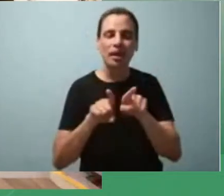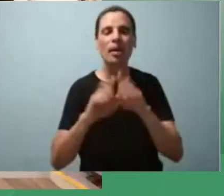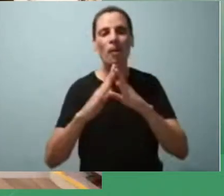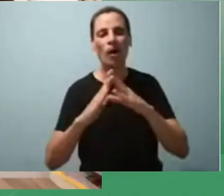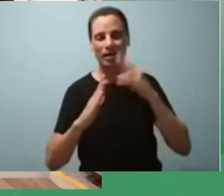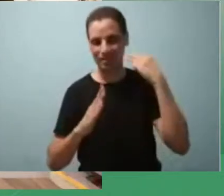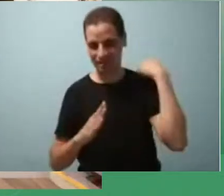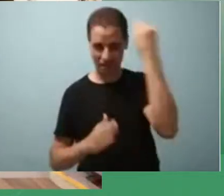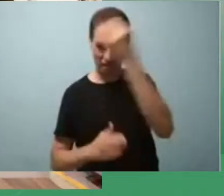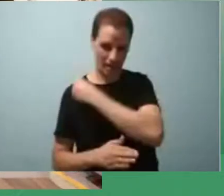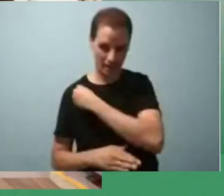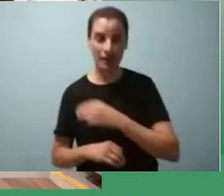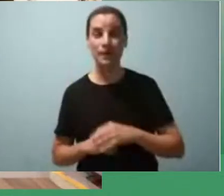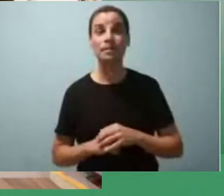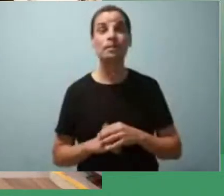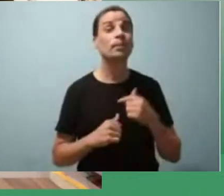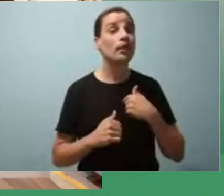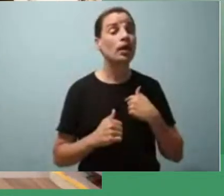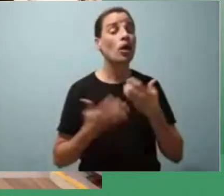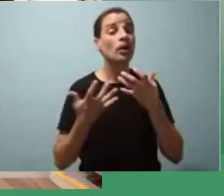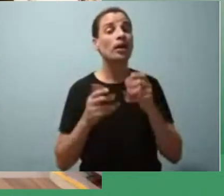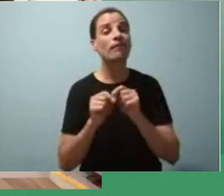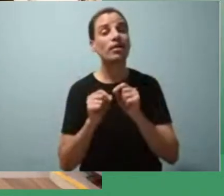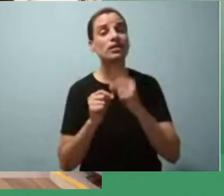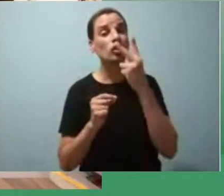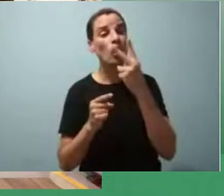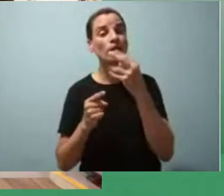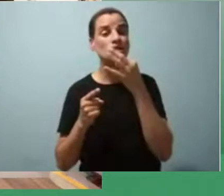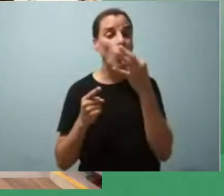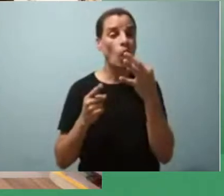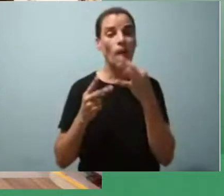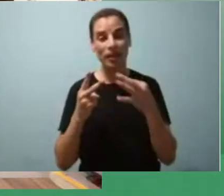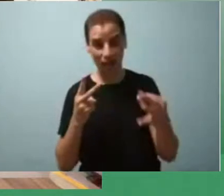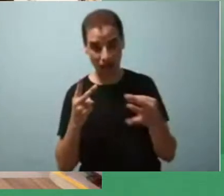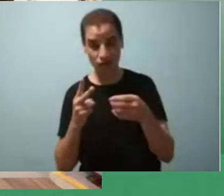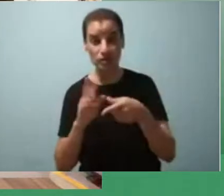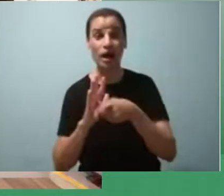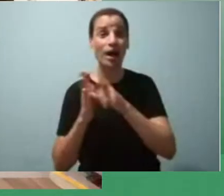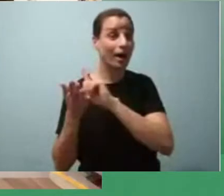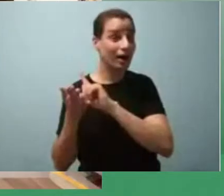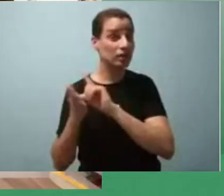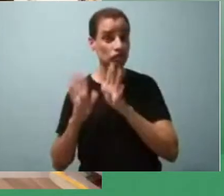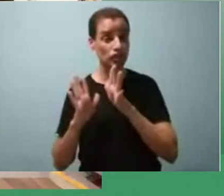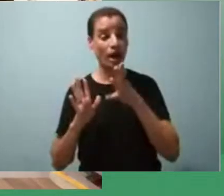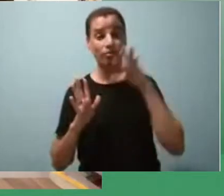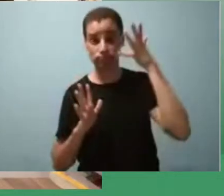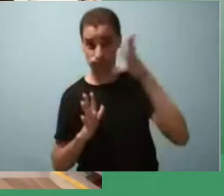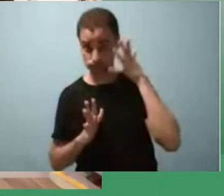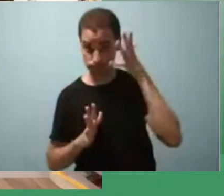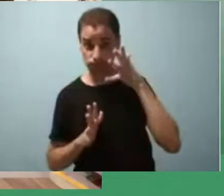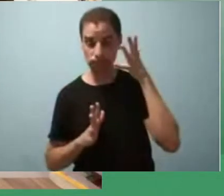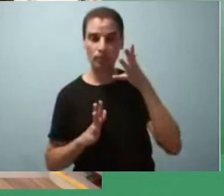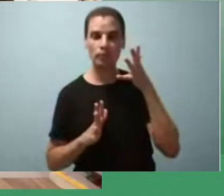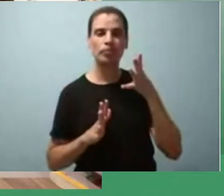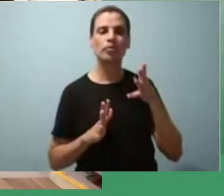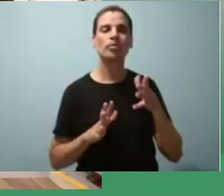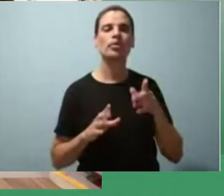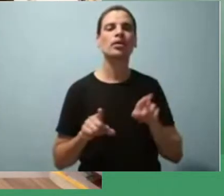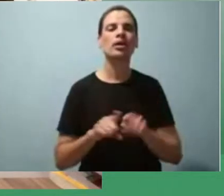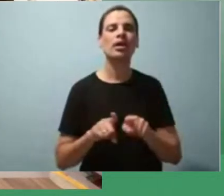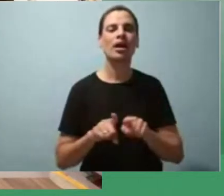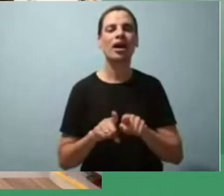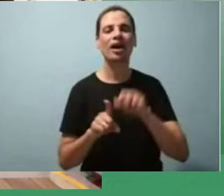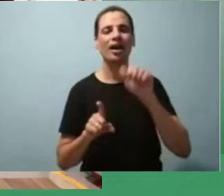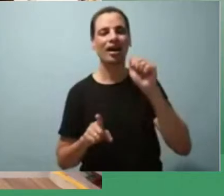fazer dois comentários aqui sobre os trabalhos já apresentados anteriormente de André de Souza